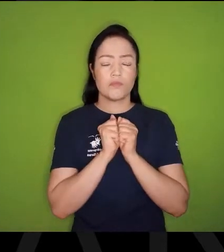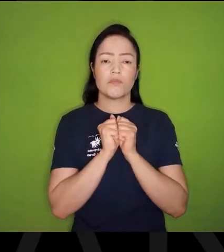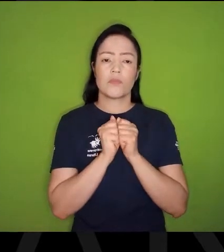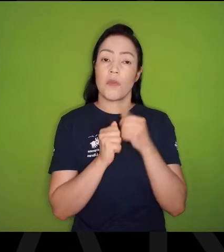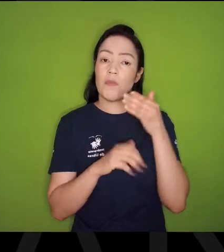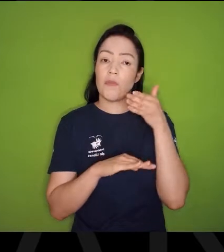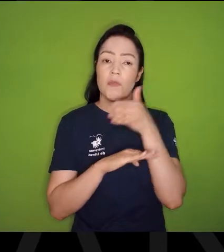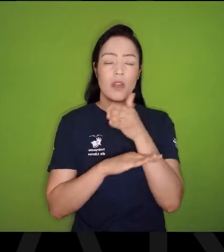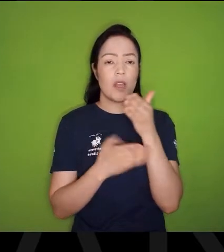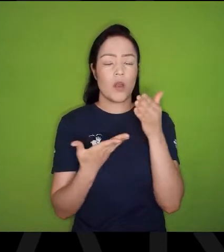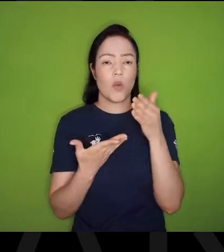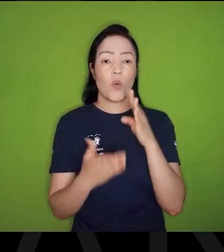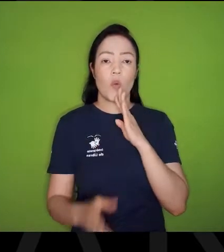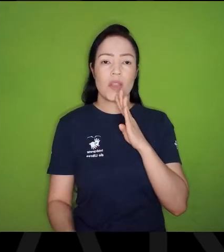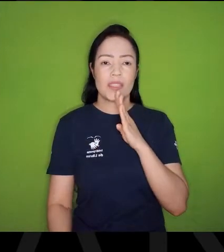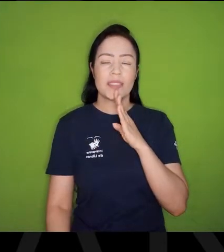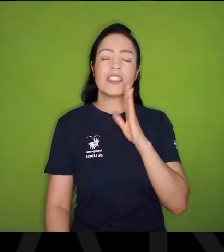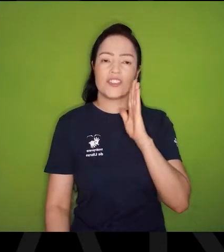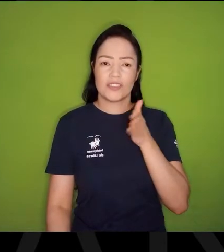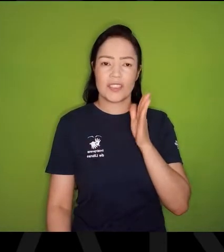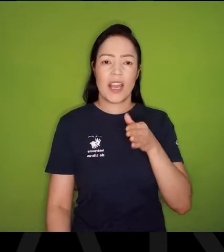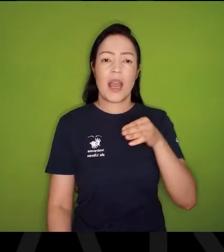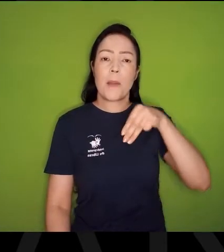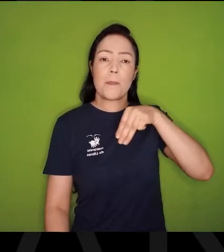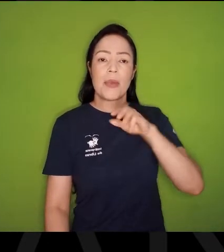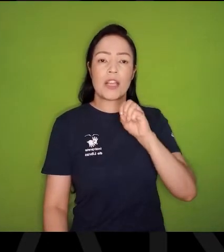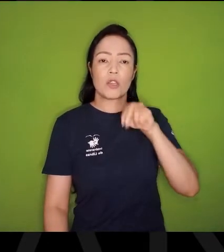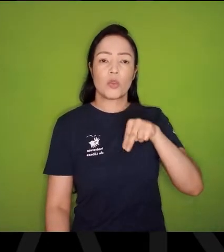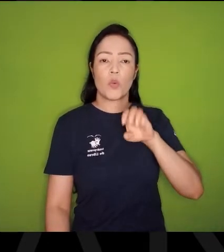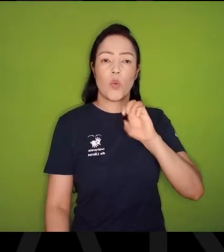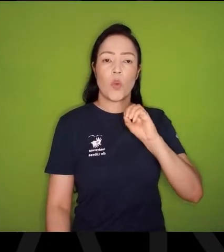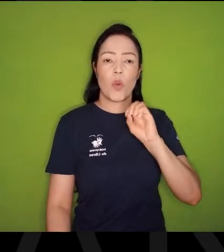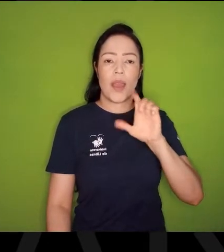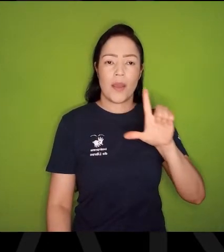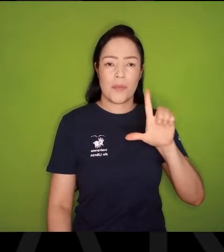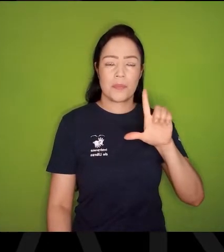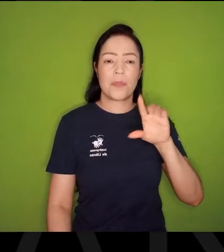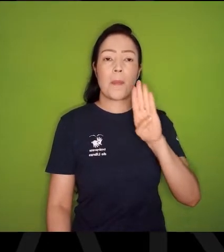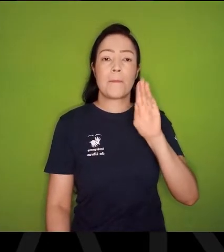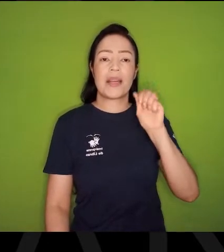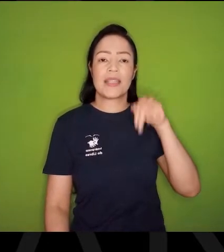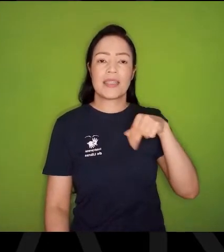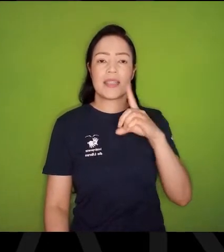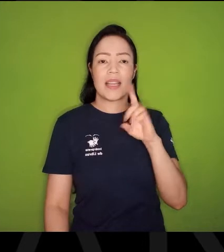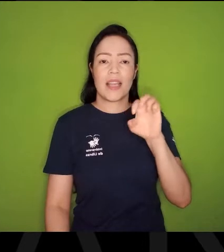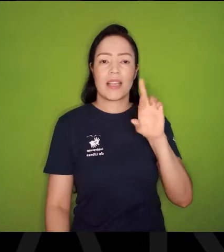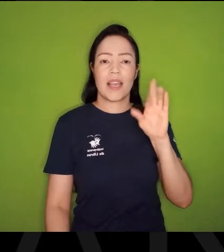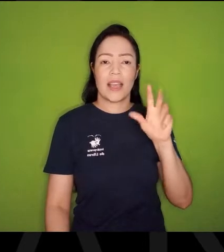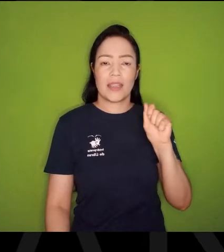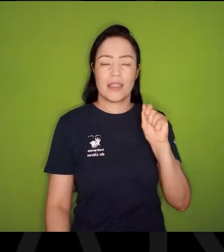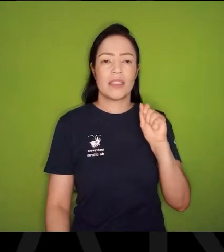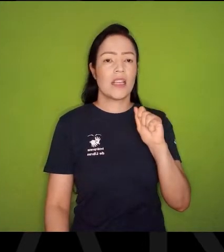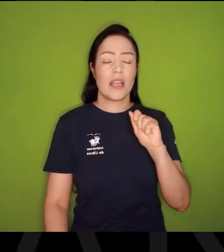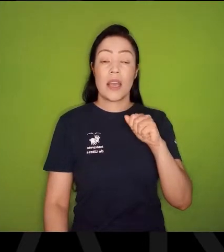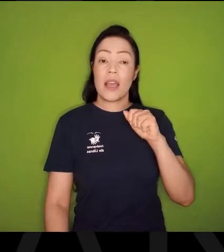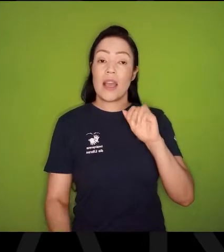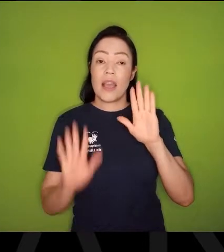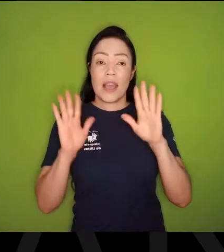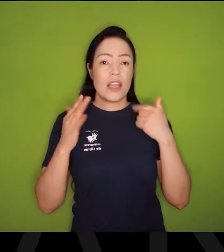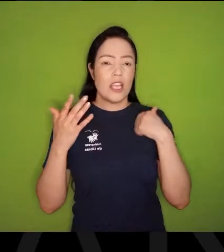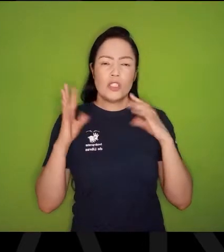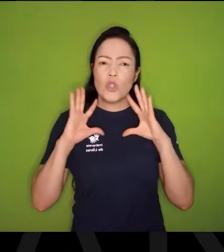já conhecia o Manuel Bandeira, Que foi o primeiro poeta que eu li, E o Mário de Andrade me trouxe Todo esse movimento modernista,